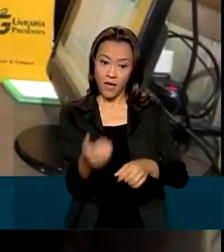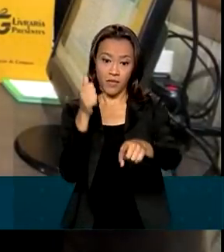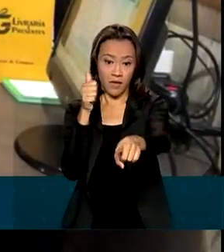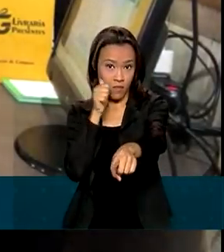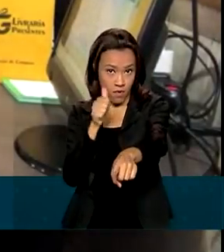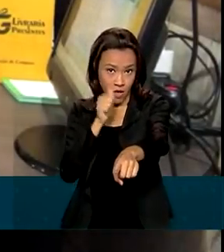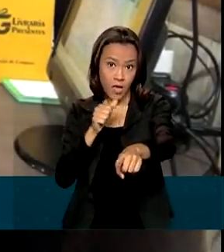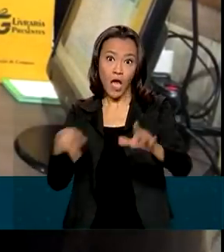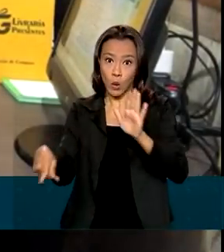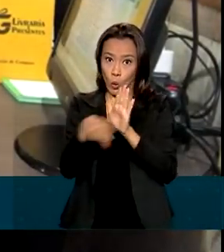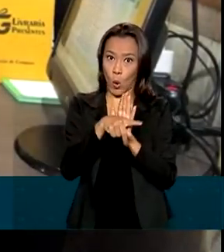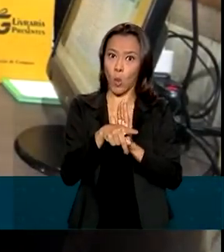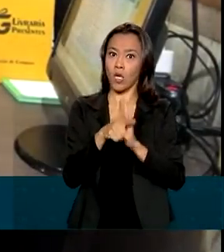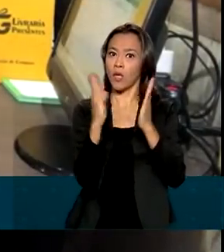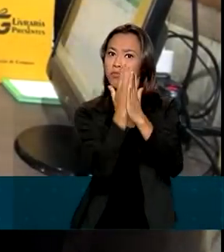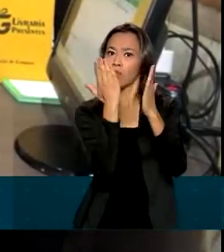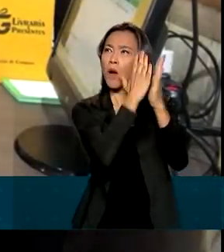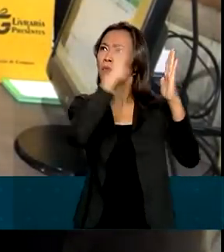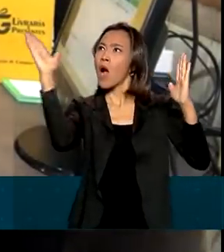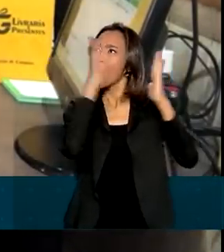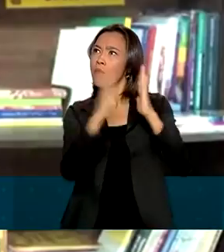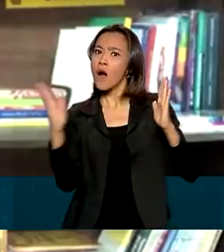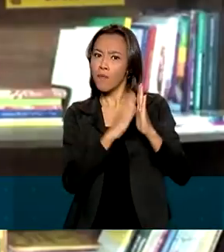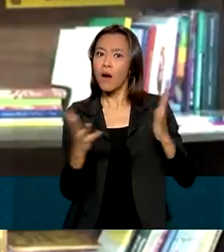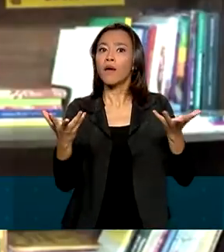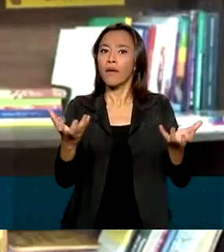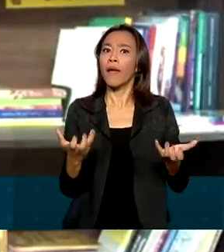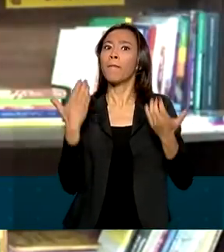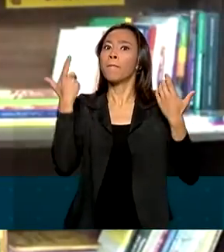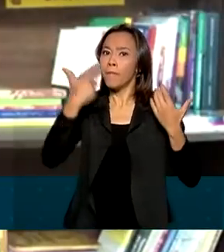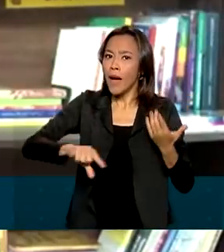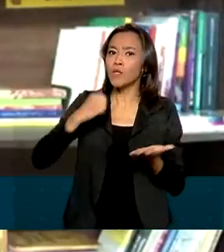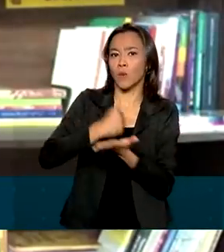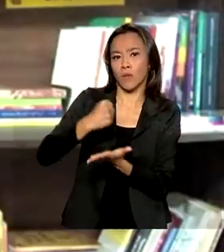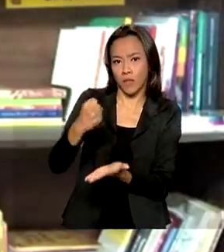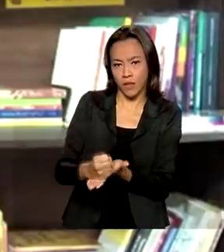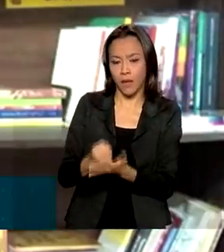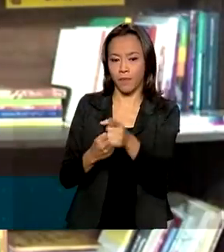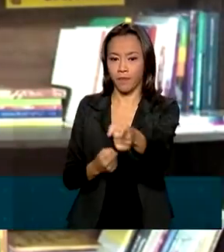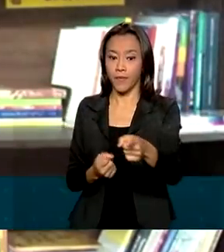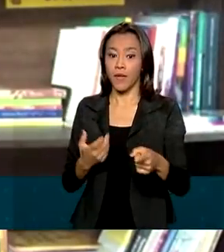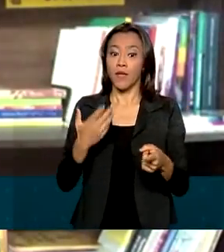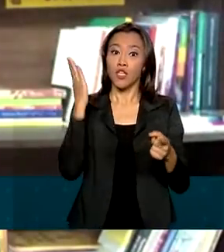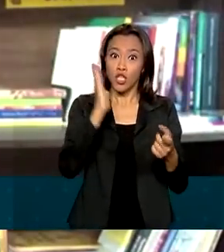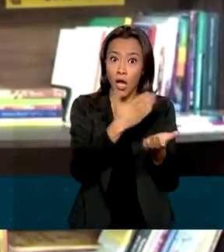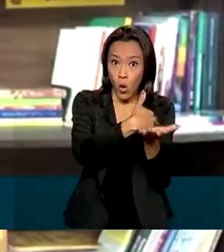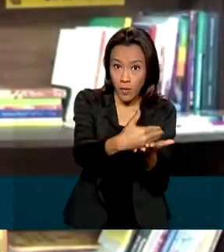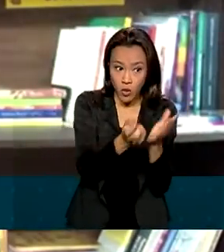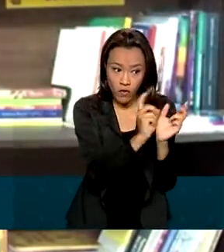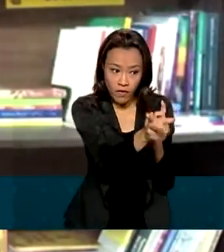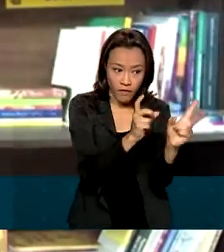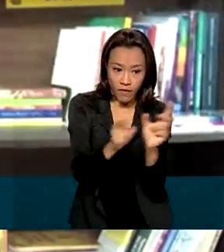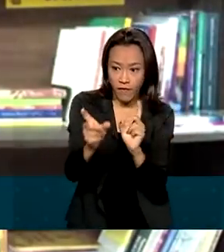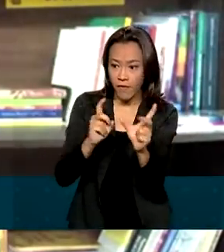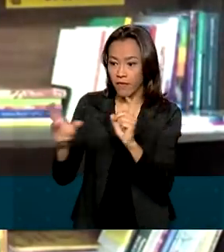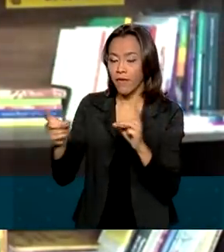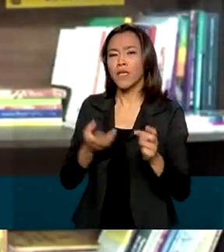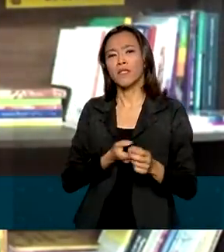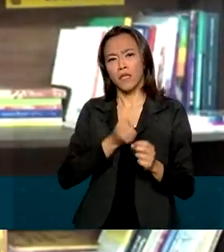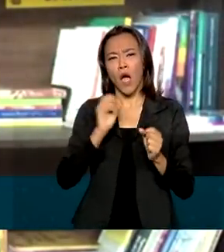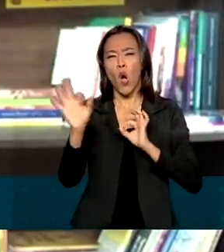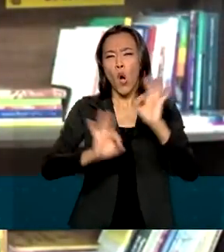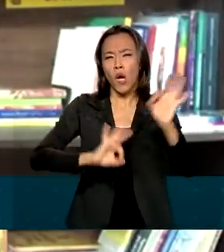pensa em reforçar o time de vendedores. As vendas aumentaram, o nosso estoque está muito